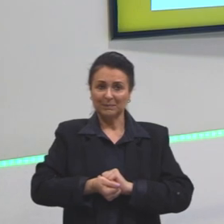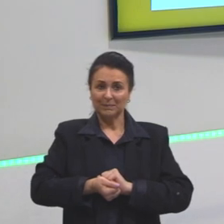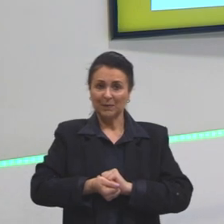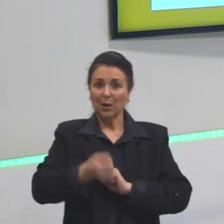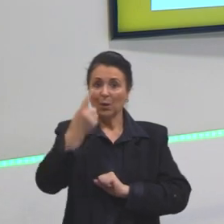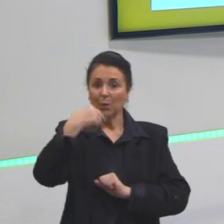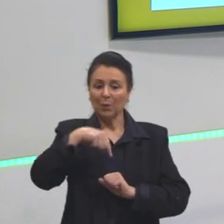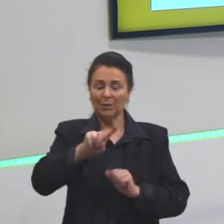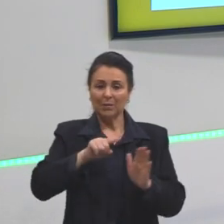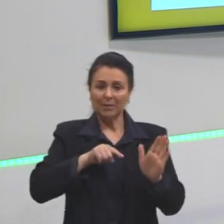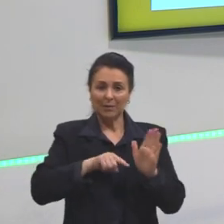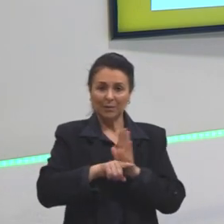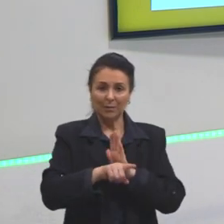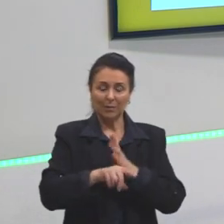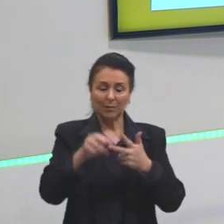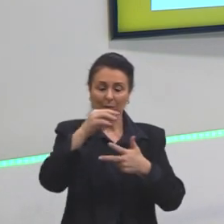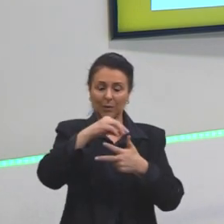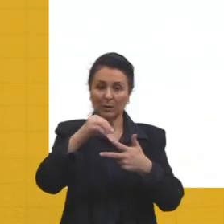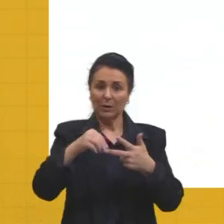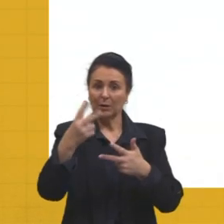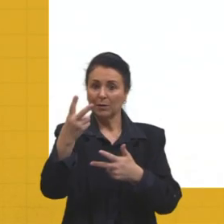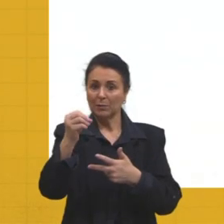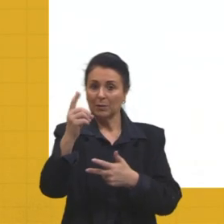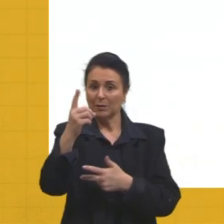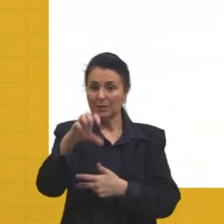Próxima, então, Enem 2019.